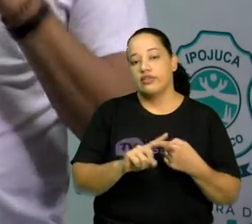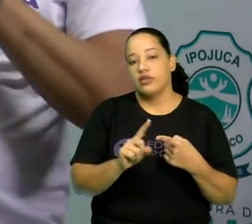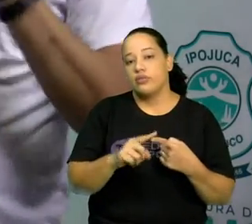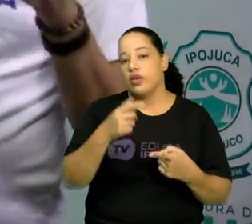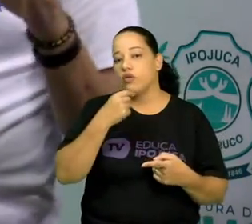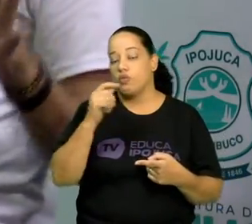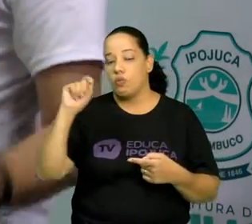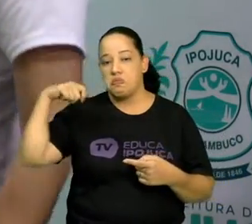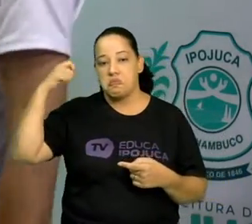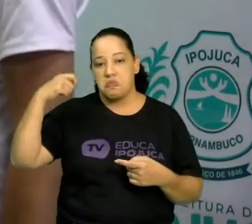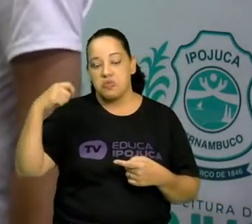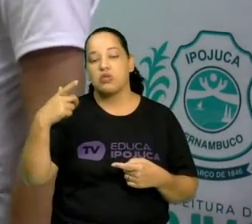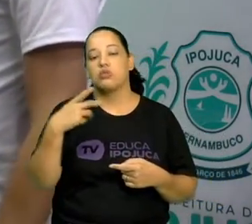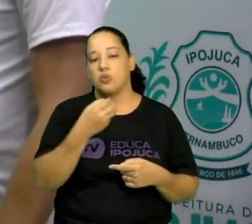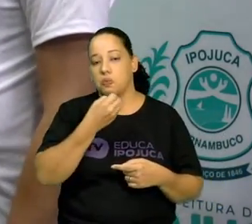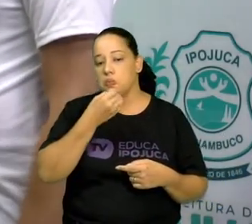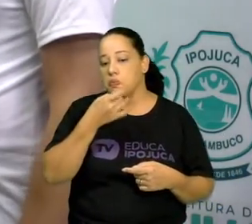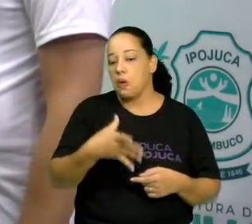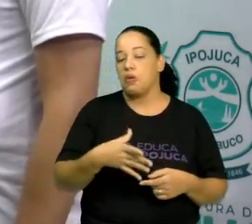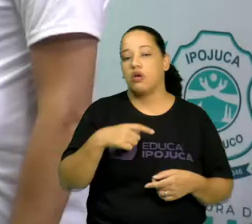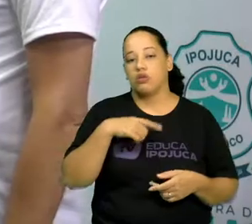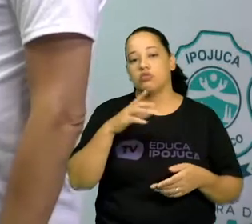trabalhei, que é uma figura maravilhosa.